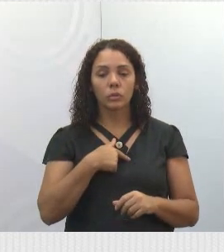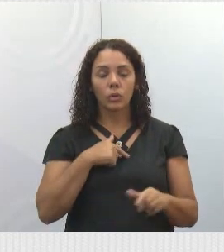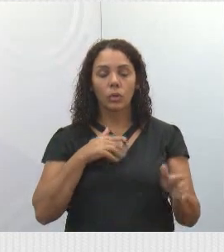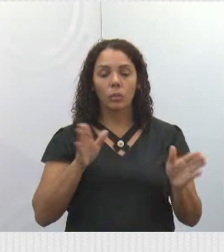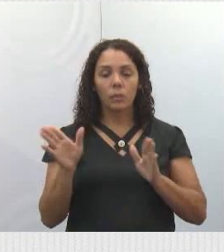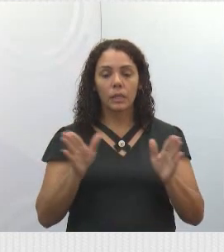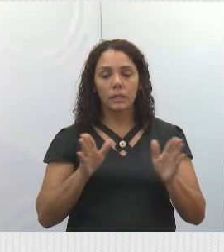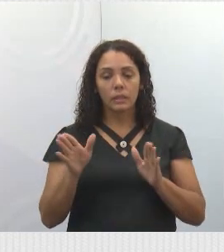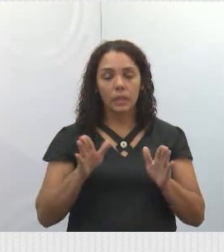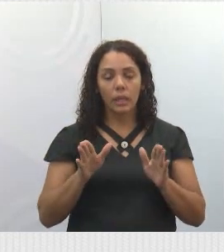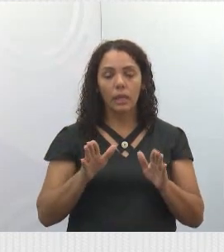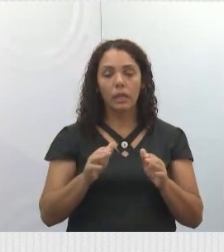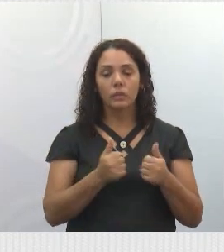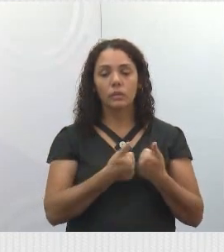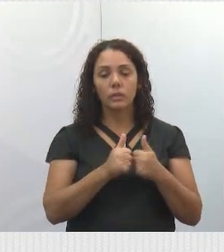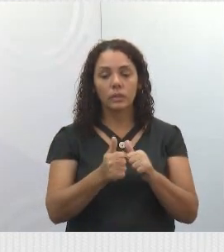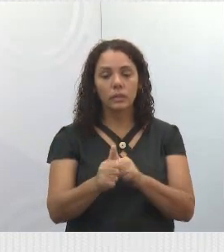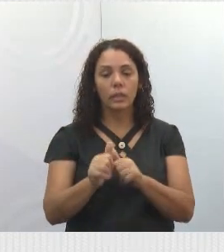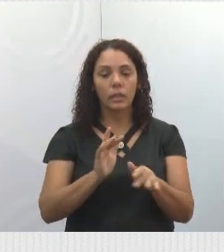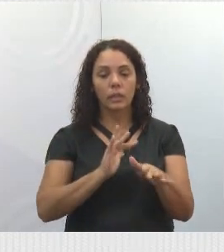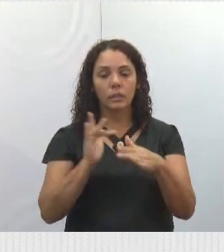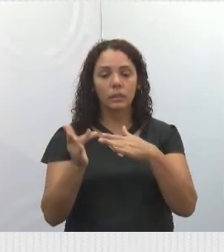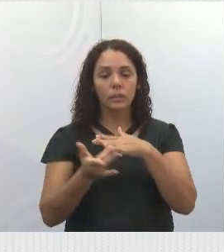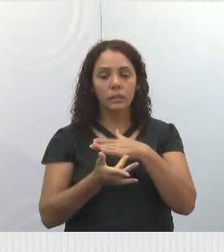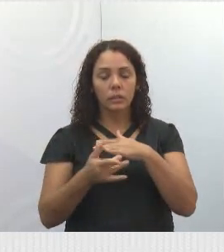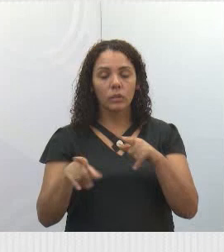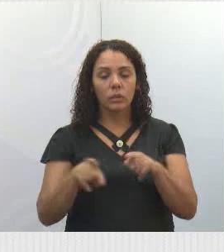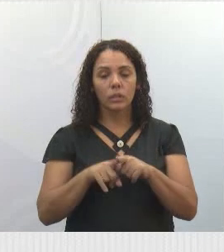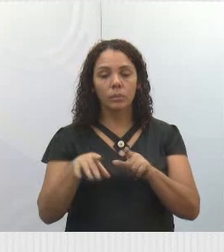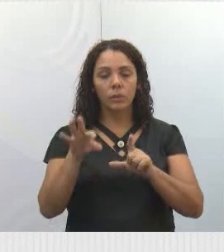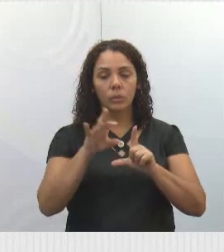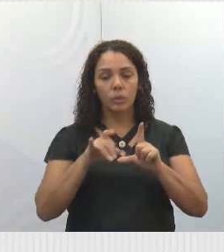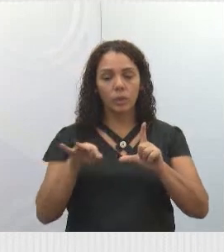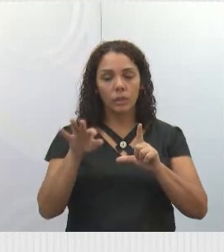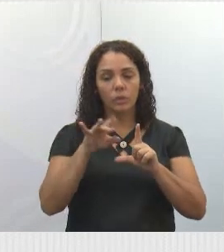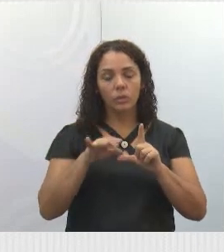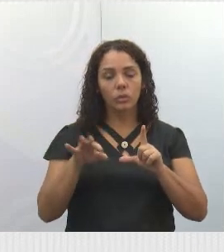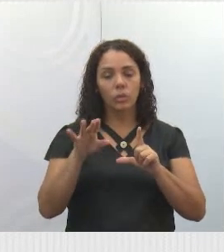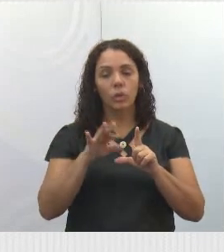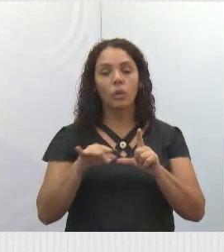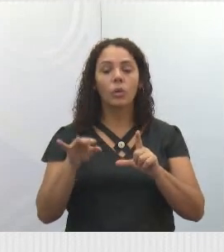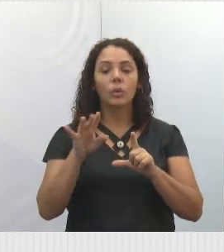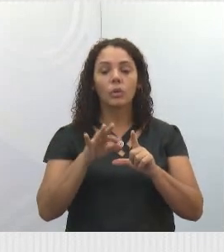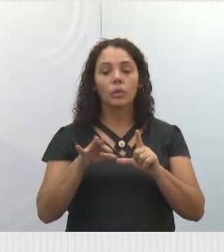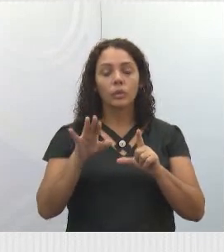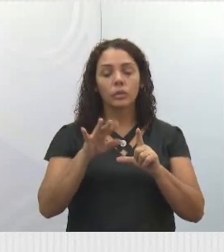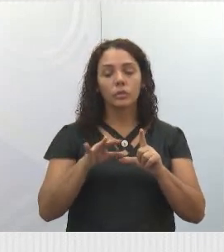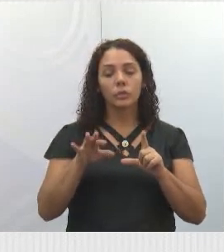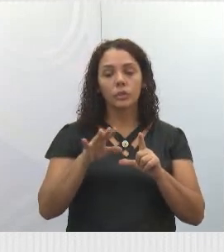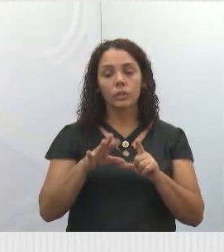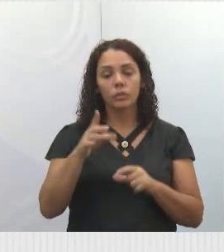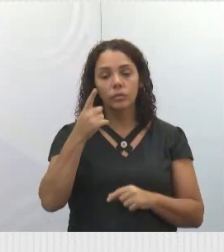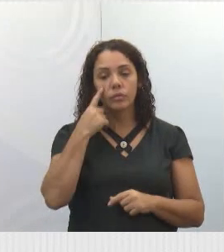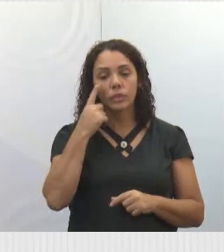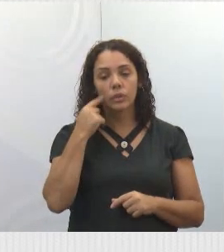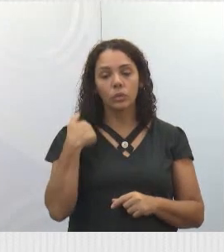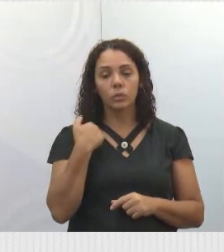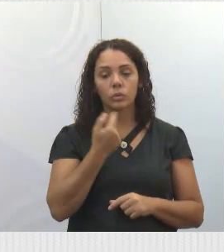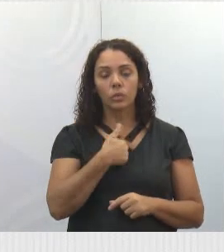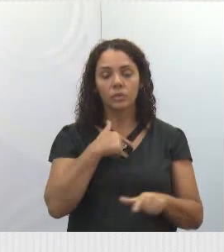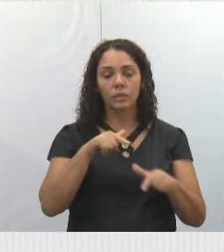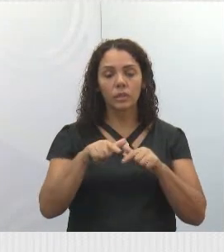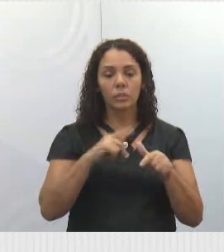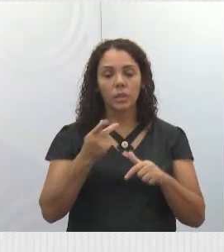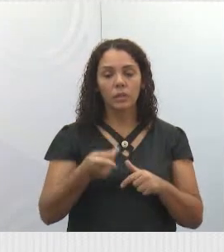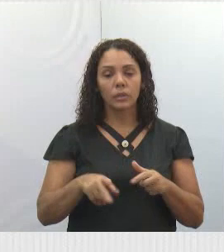mire sua câmera aí no QR Code e acompanhe a gente também nos projetos, em tudo que a gente realiza aqui dentro da Câmara Municipal de